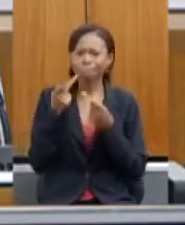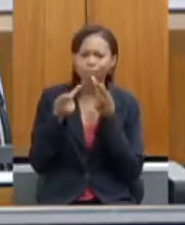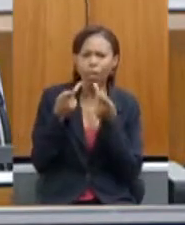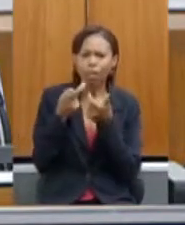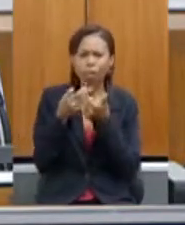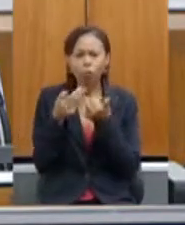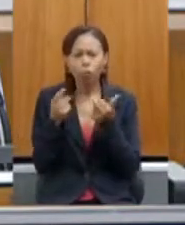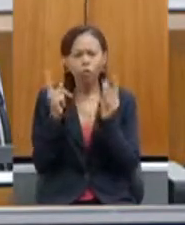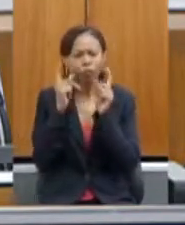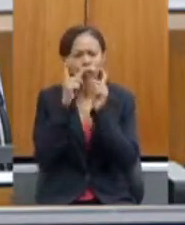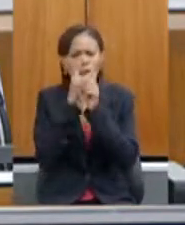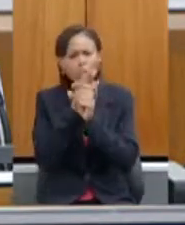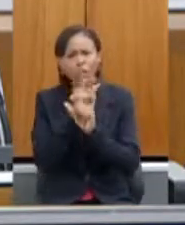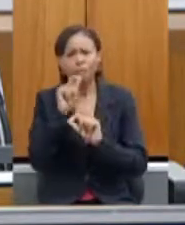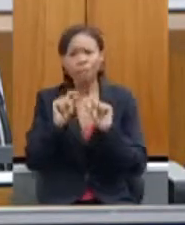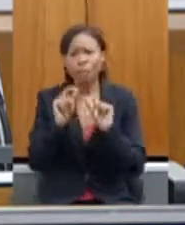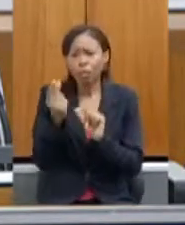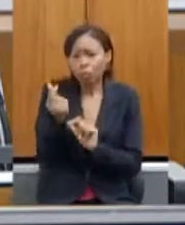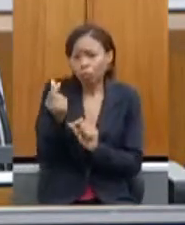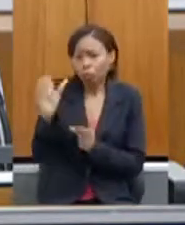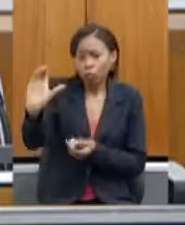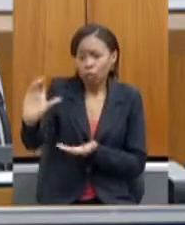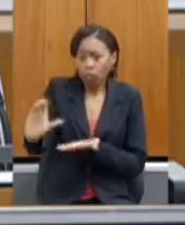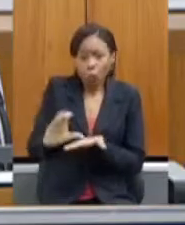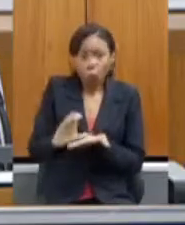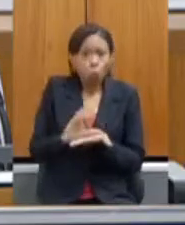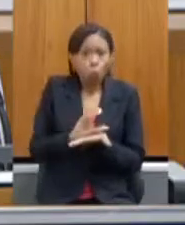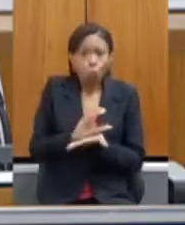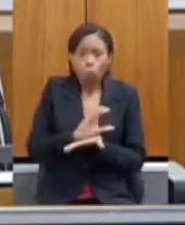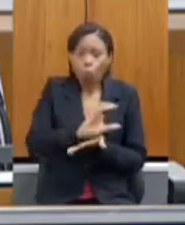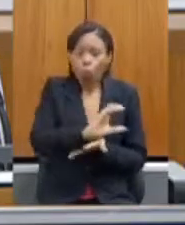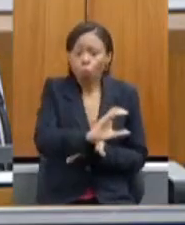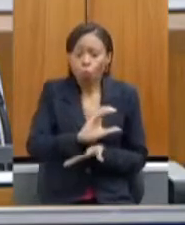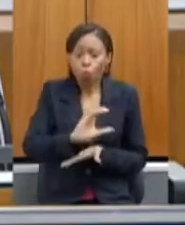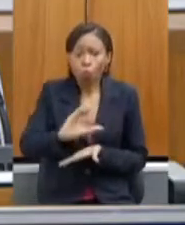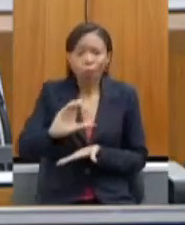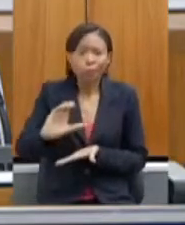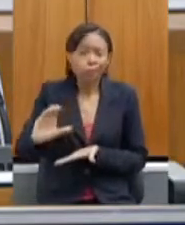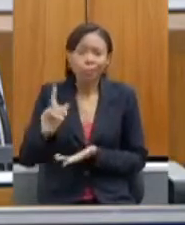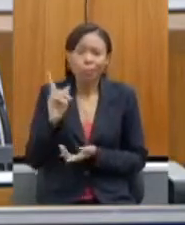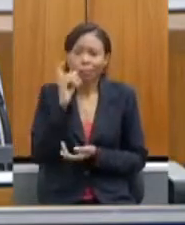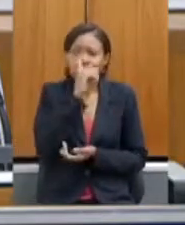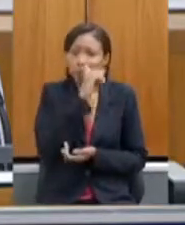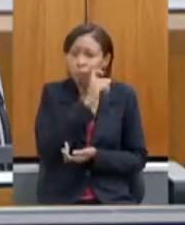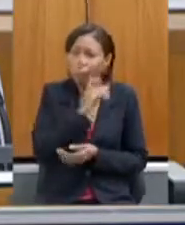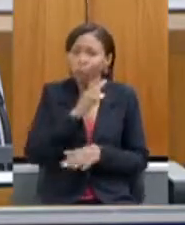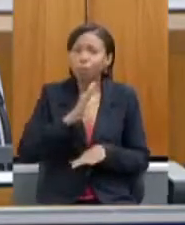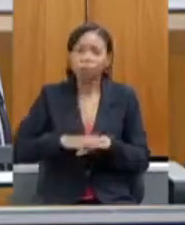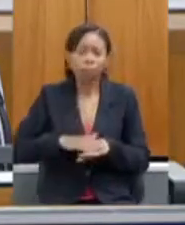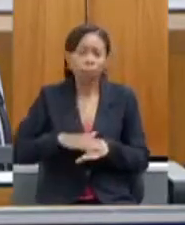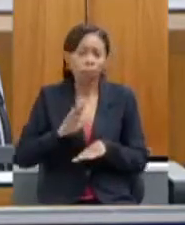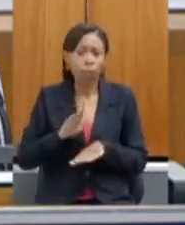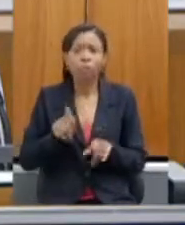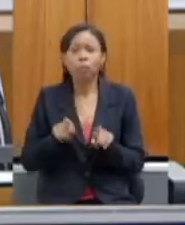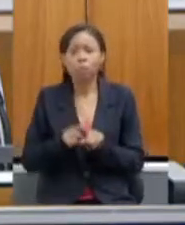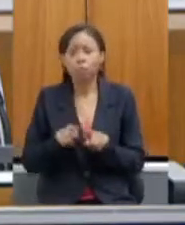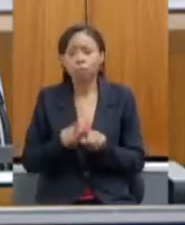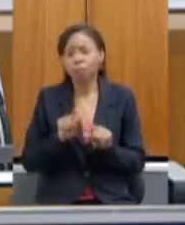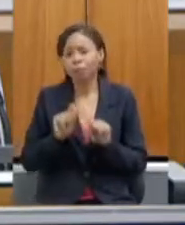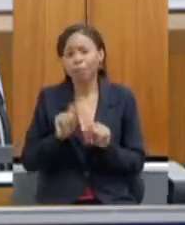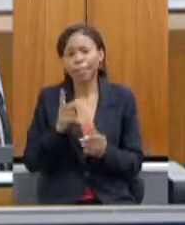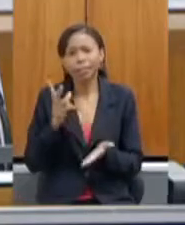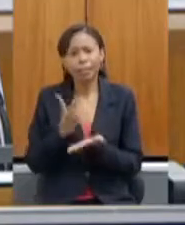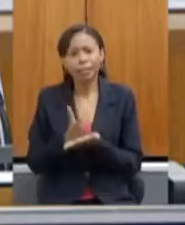alocar os recursos mais dificuldade de alocar e a dificuldade que sempre é trazida para